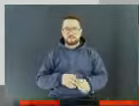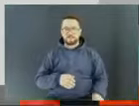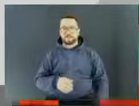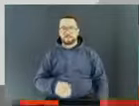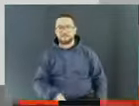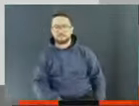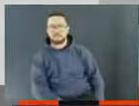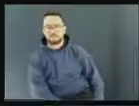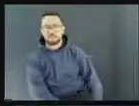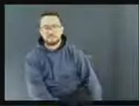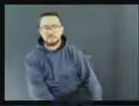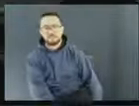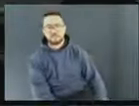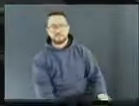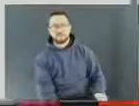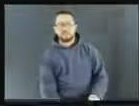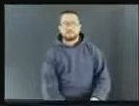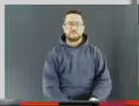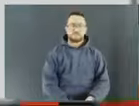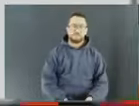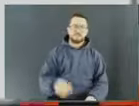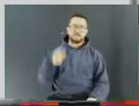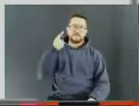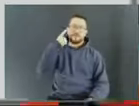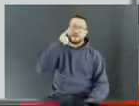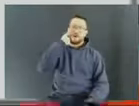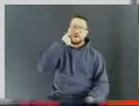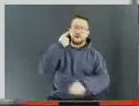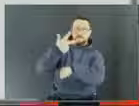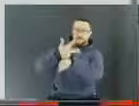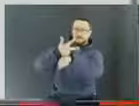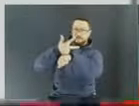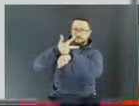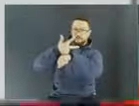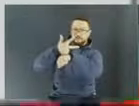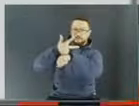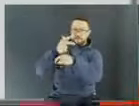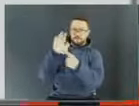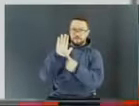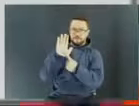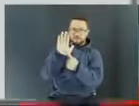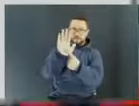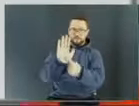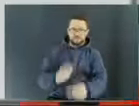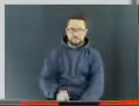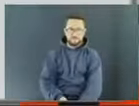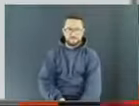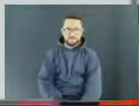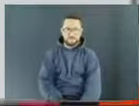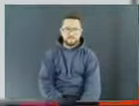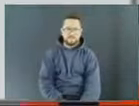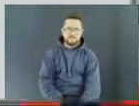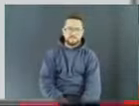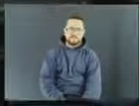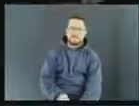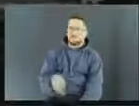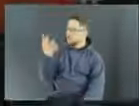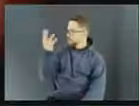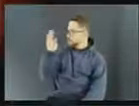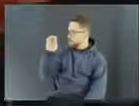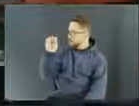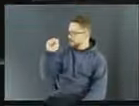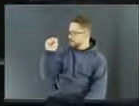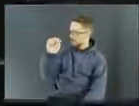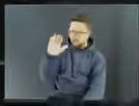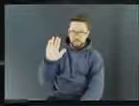apresentar um videozinho, pequeno vídeo. Vamos ver se eu consigo acertar aqui. 40 segundos, só para vocês terem mais ou menos uma ideia